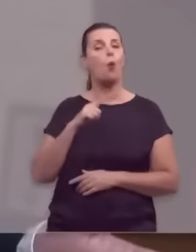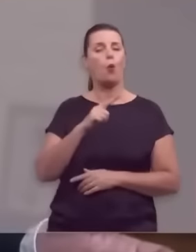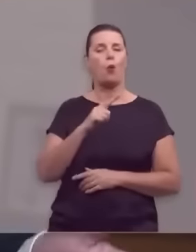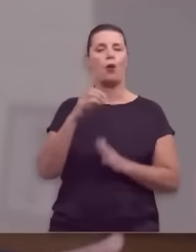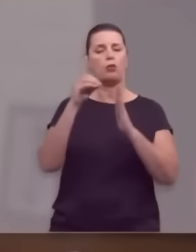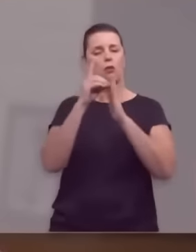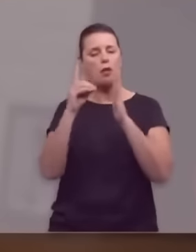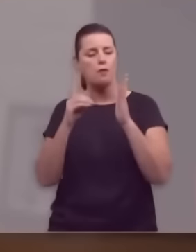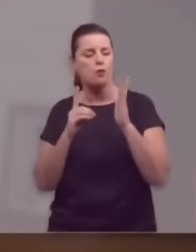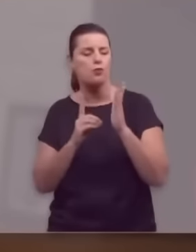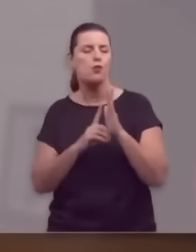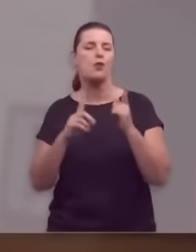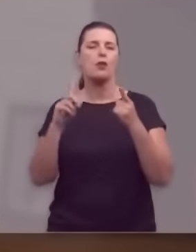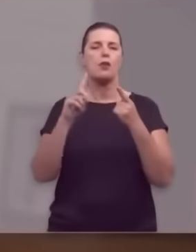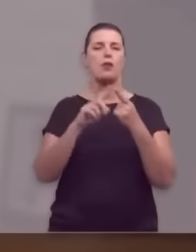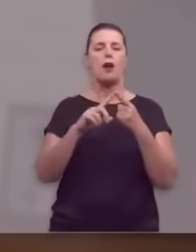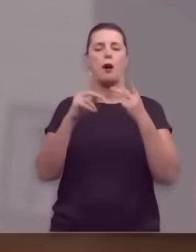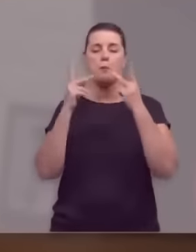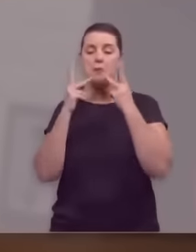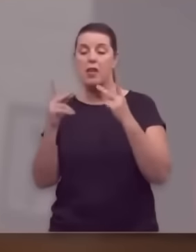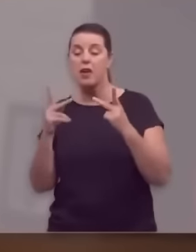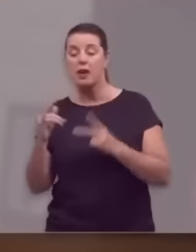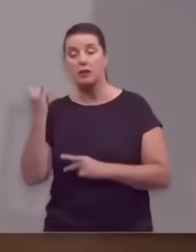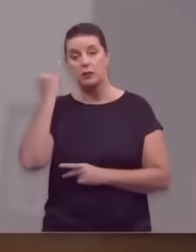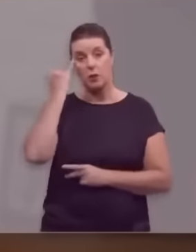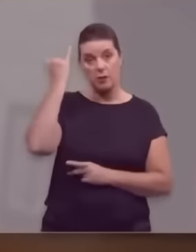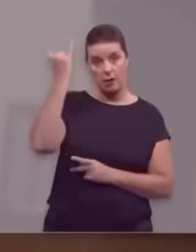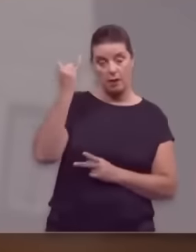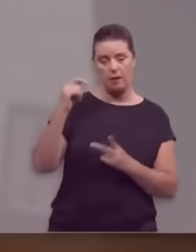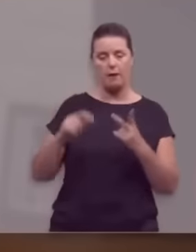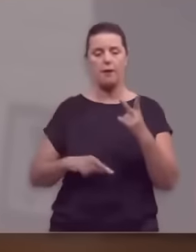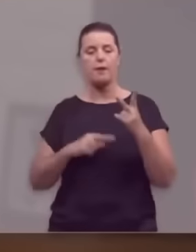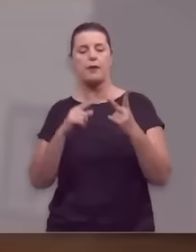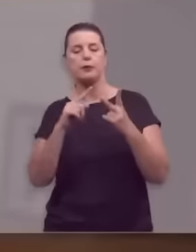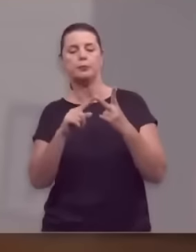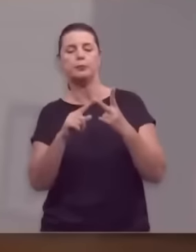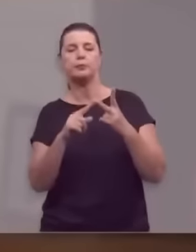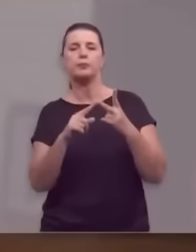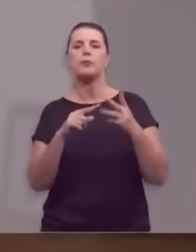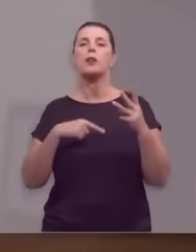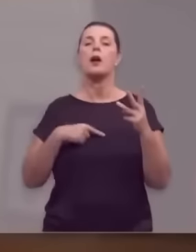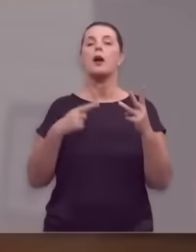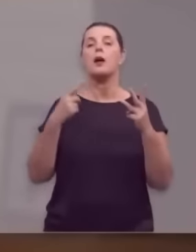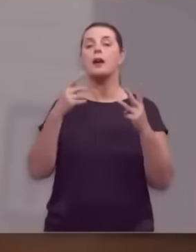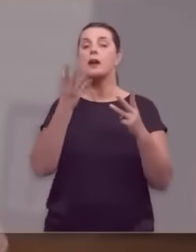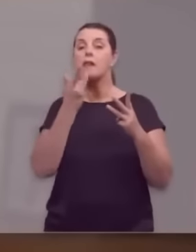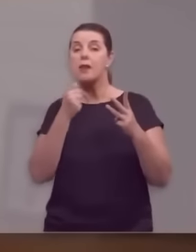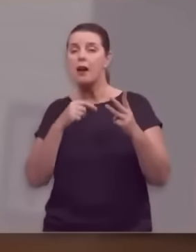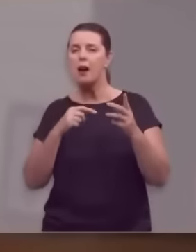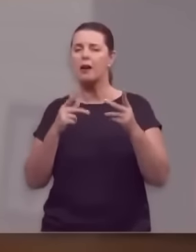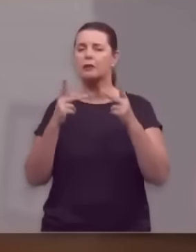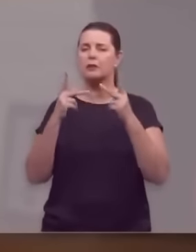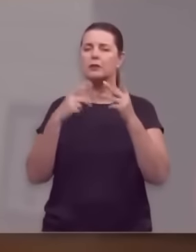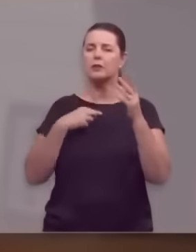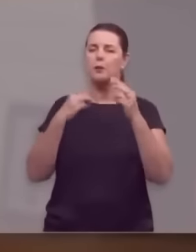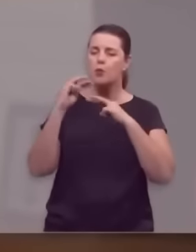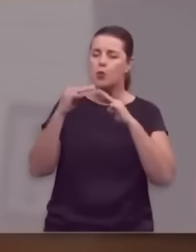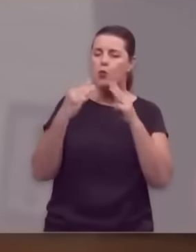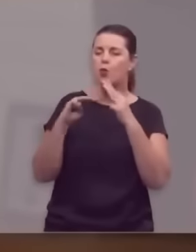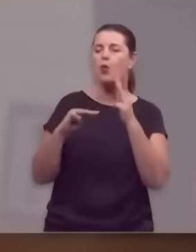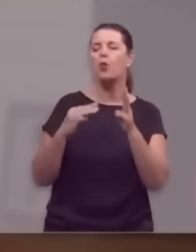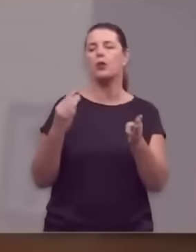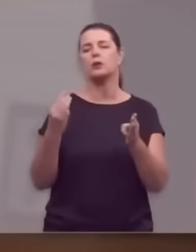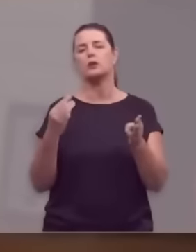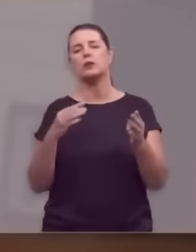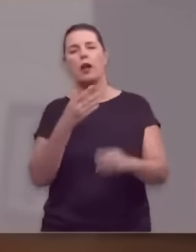de devocional, mensagens inspirativas, ao coração, programas infantis, musicais,